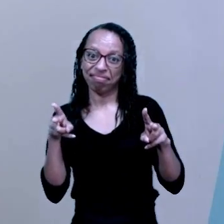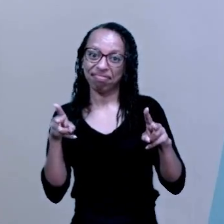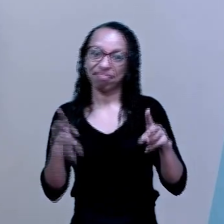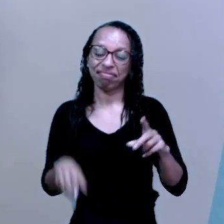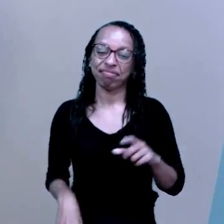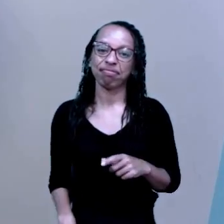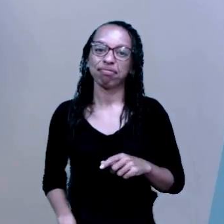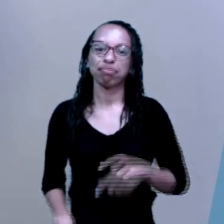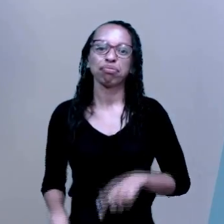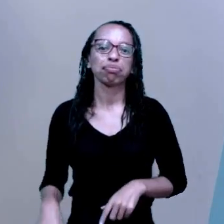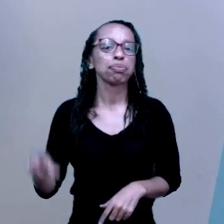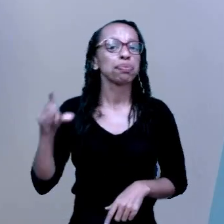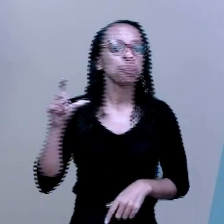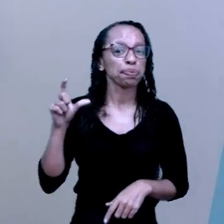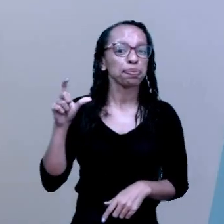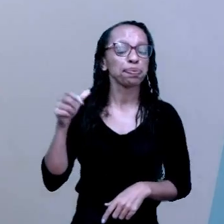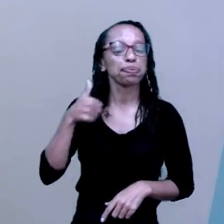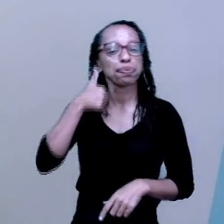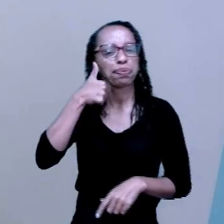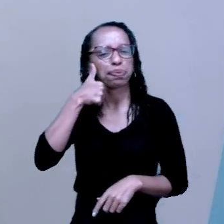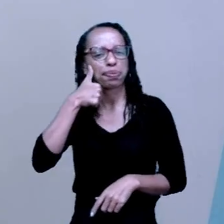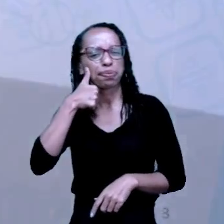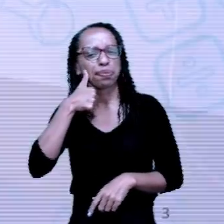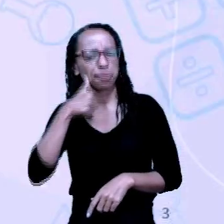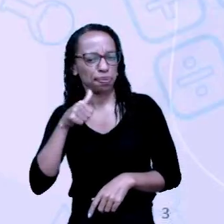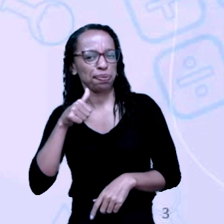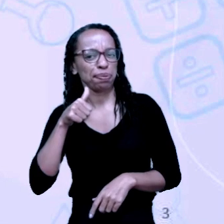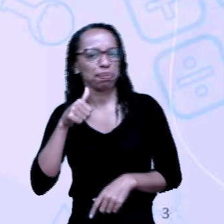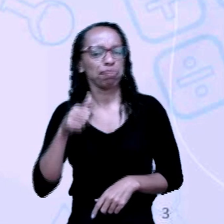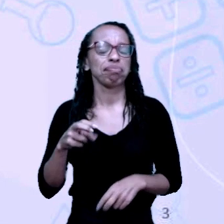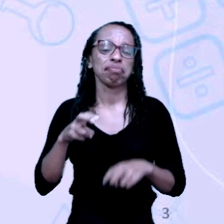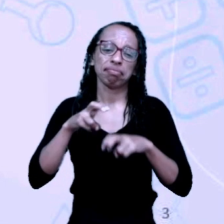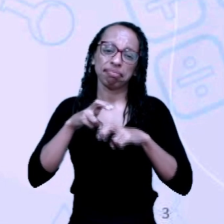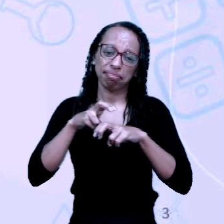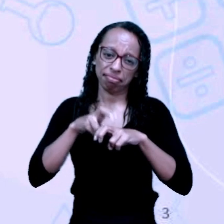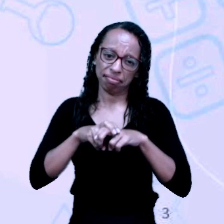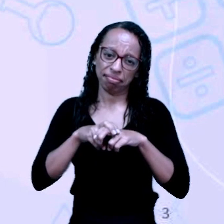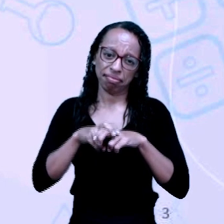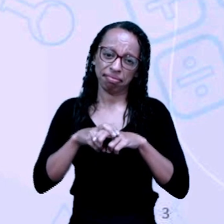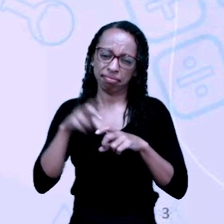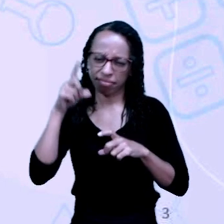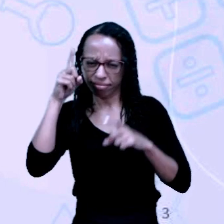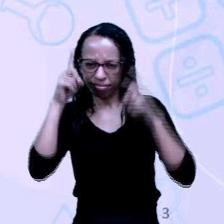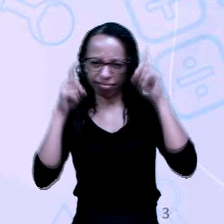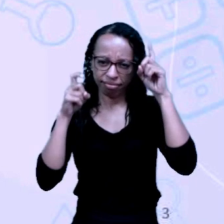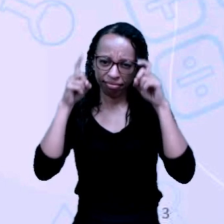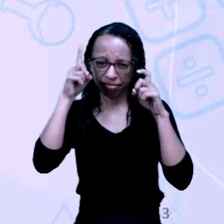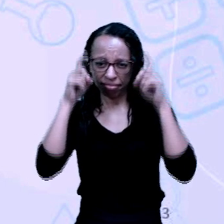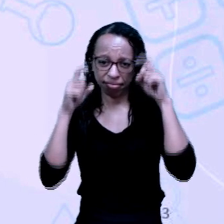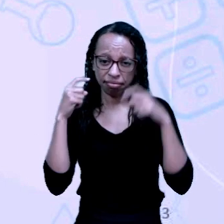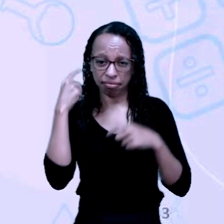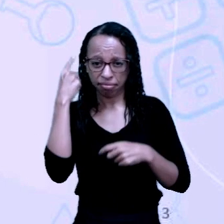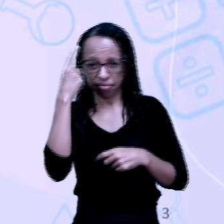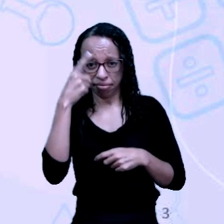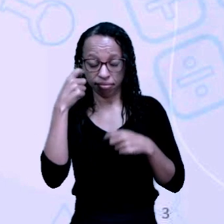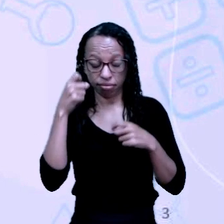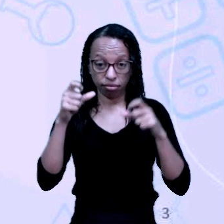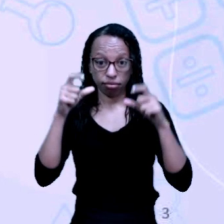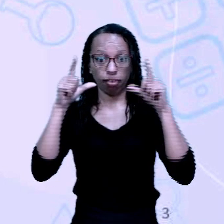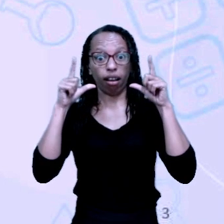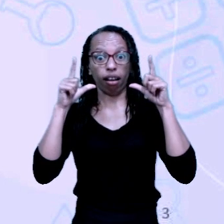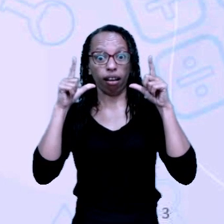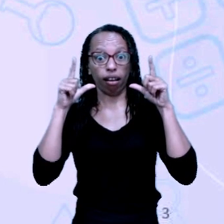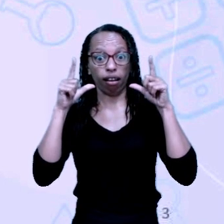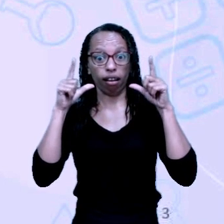em especial, dessa senhora que está sentada. Ela está com o olho muito arregalado,